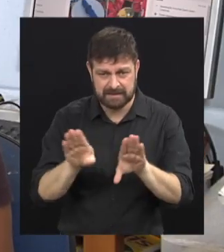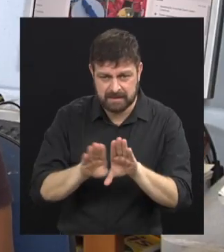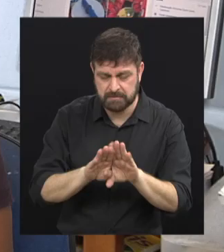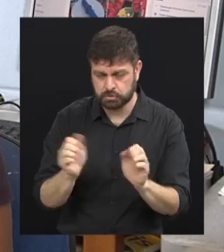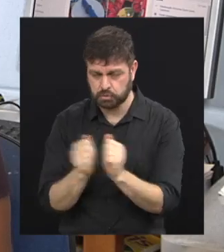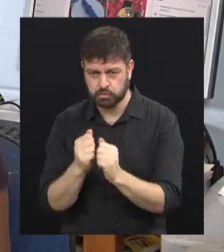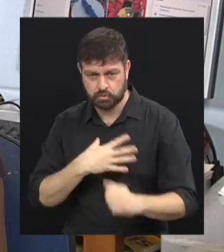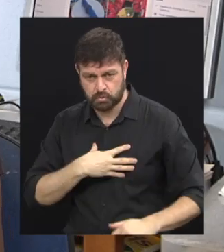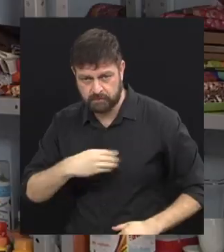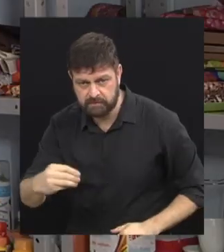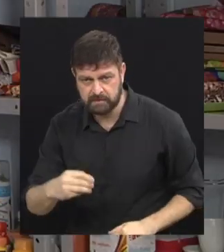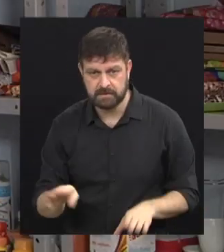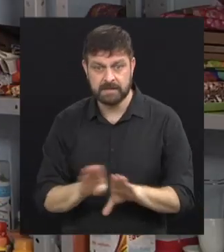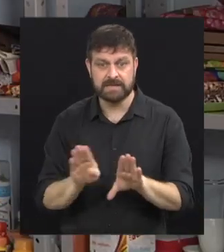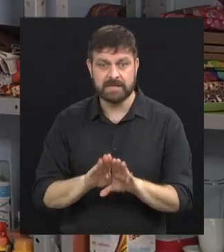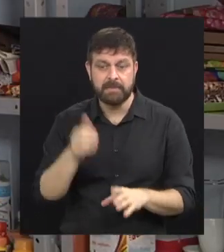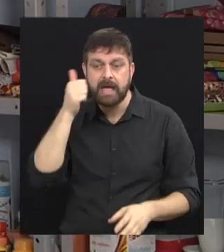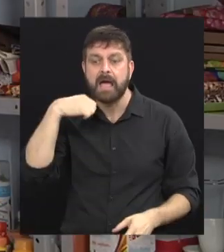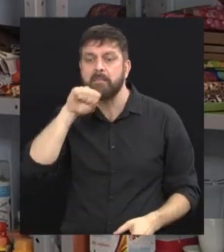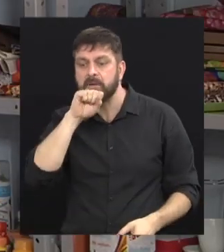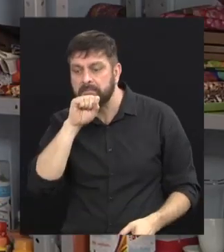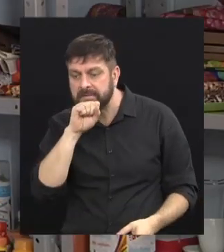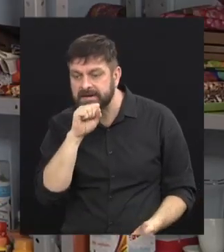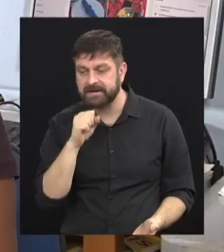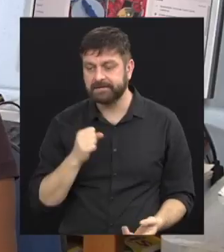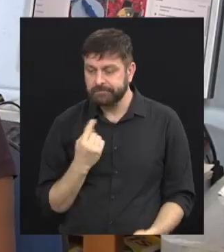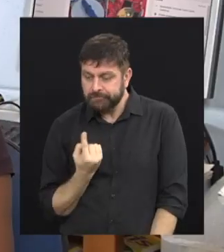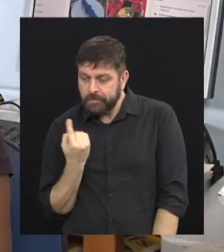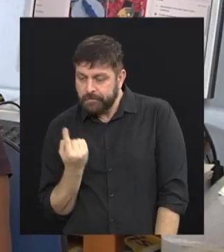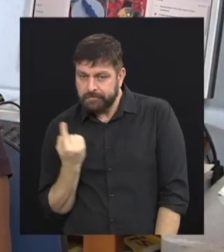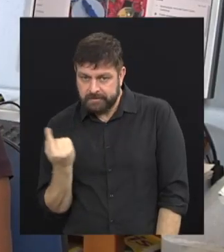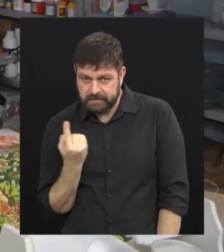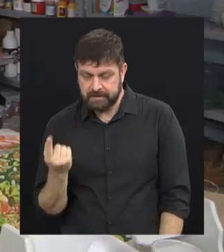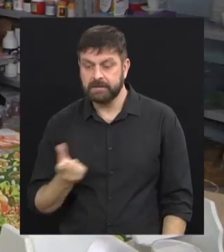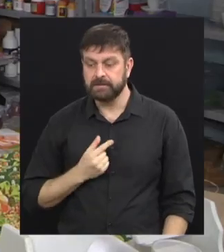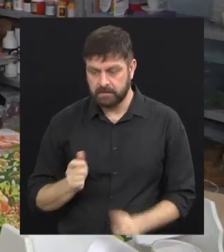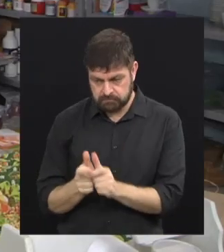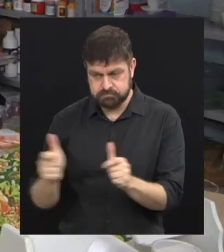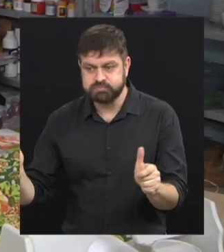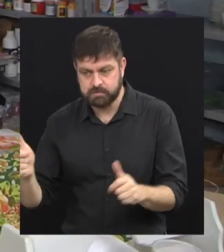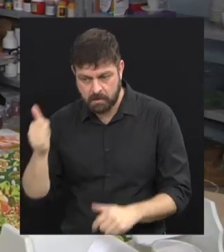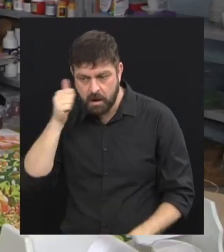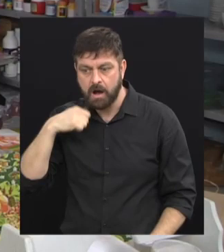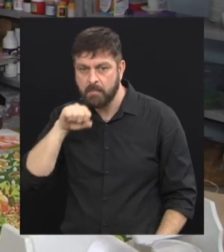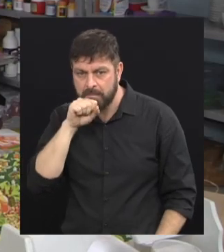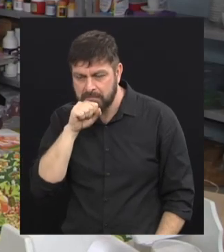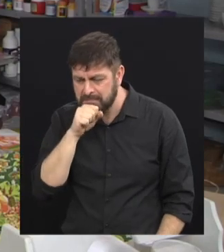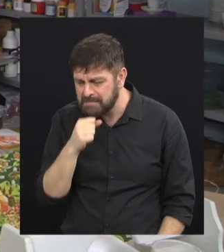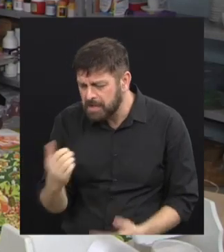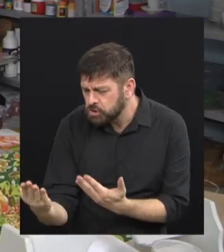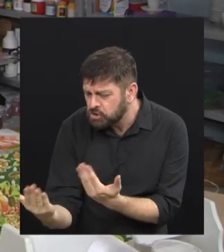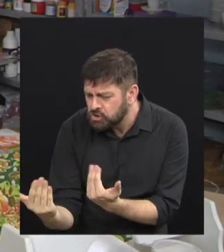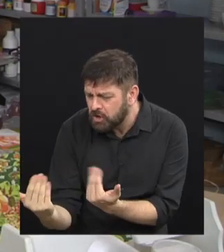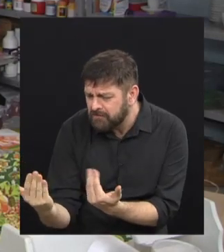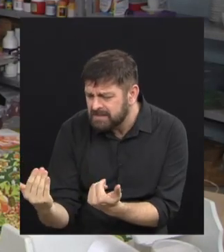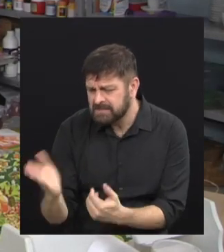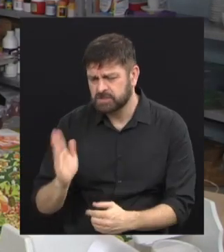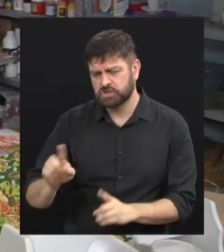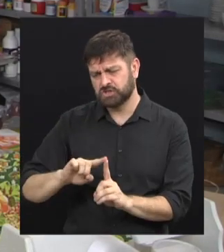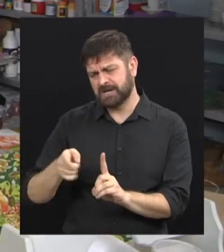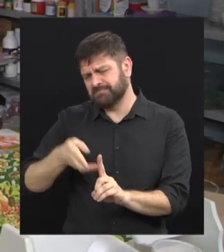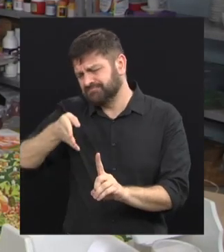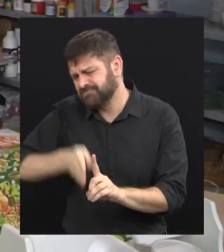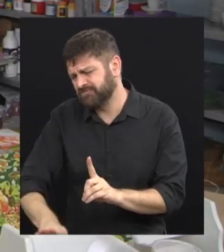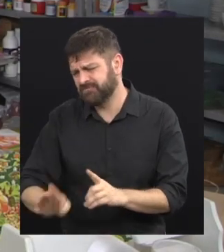Com os filhos. A gente falou de mães solteiras. A Cátia falou um pouquinho pra gente no começo do primeiro bloco. Tem muita mãe solteira aqui. Sim, meninas, né? Meninas